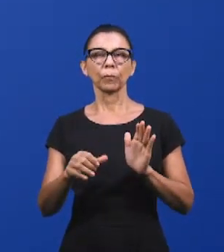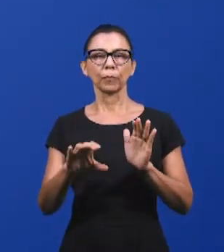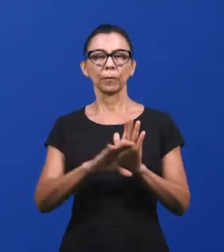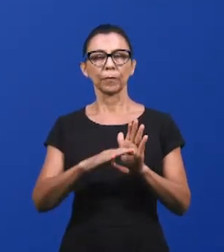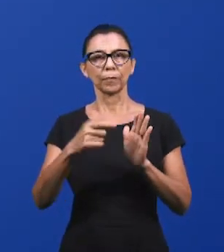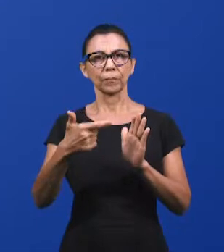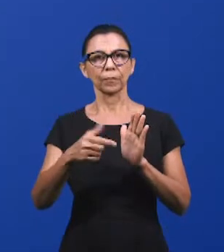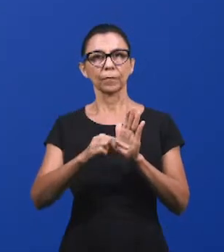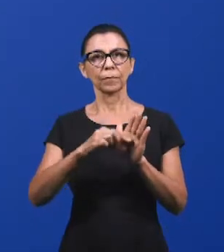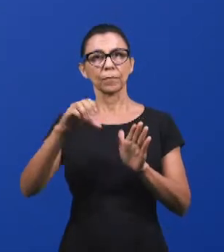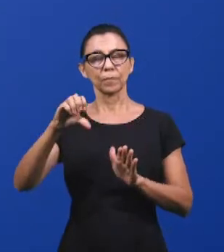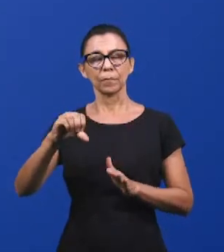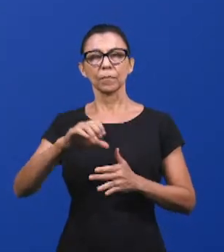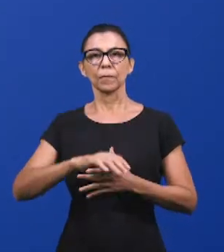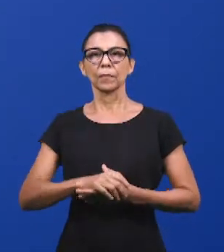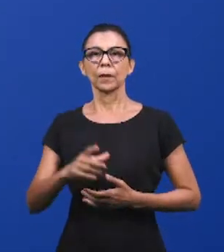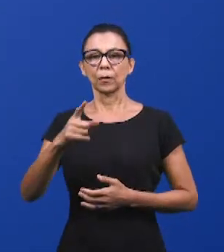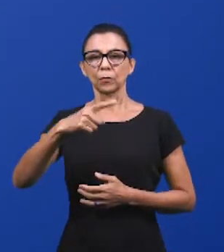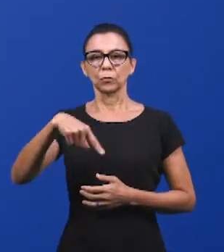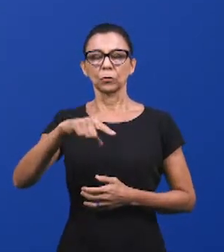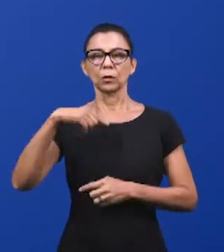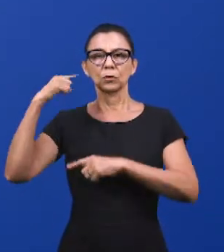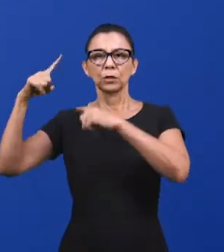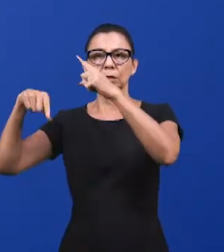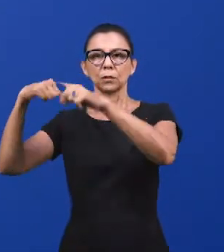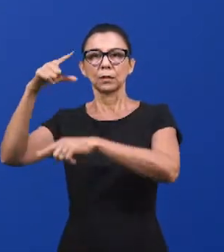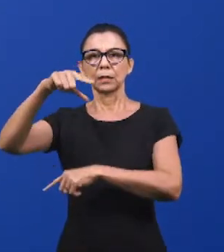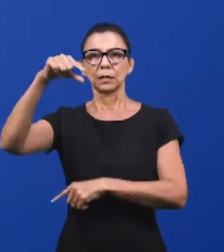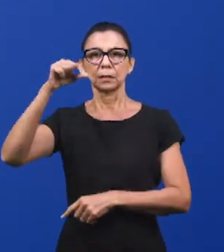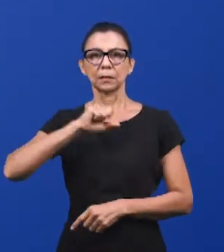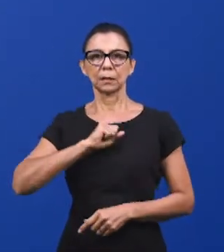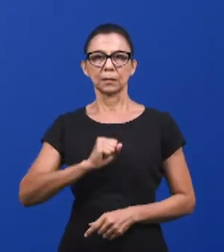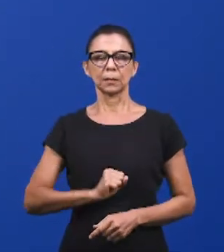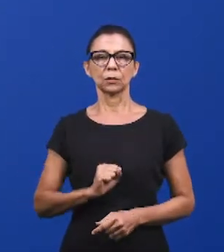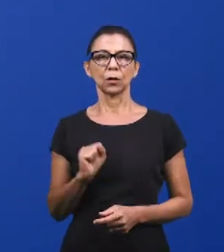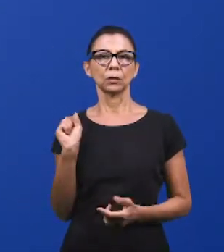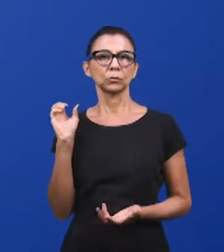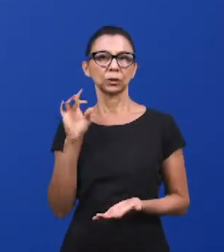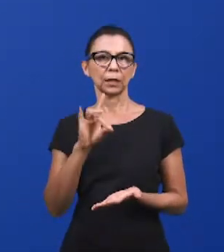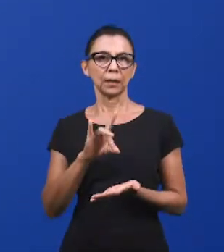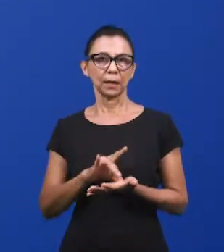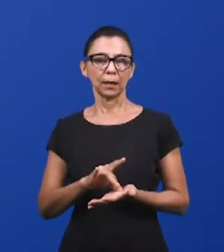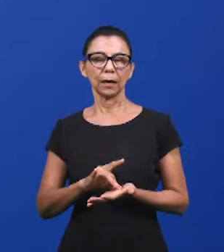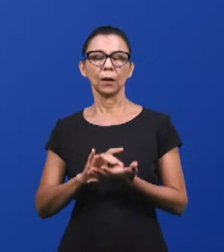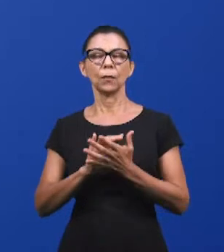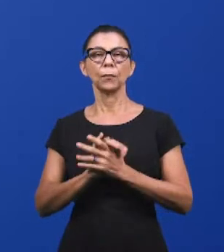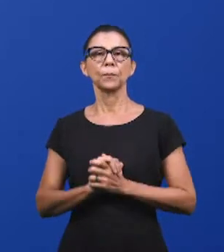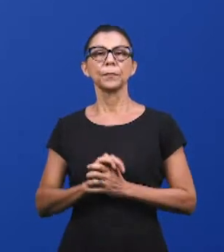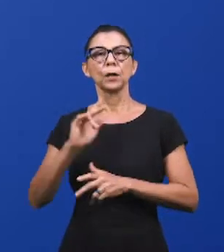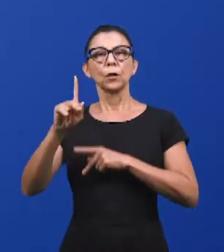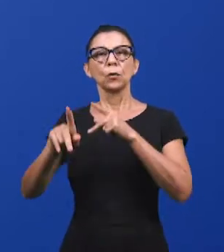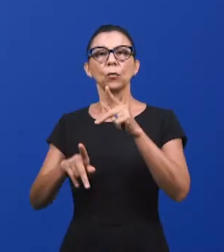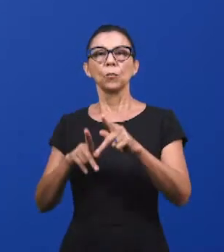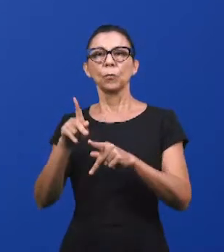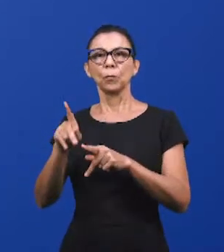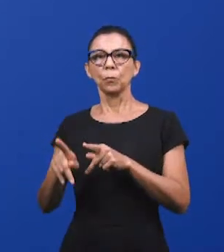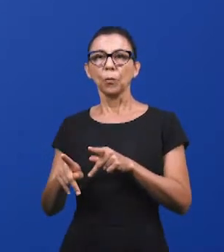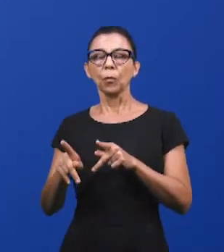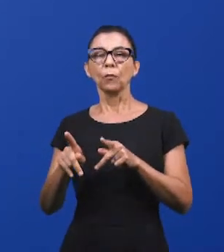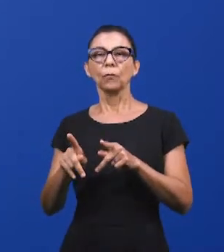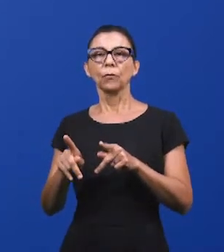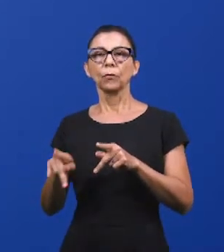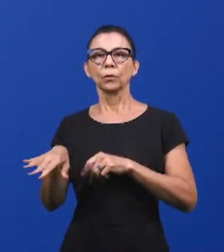geração eleita, o sacerdócio real, a nação santa, o povo adquirido para que anuncieis as virtudes daquele que